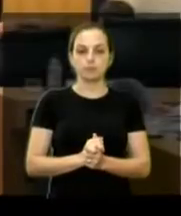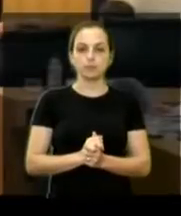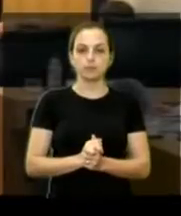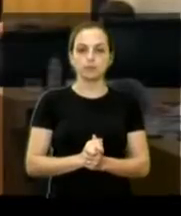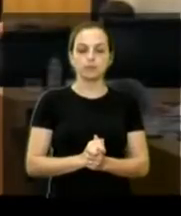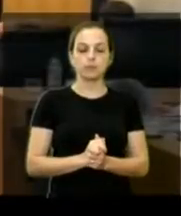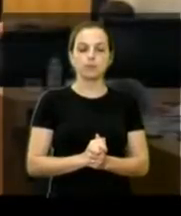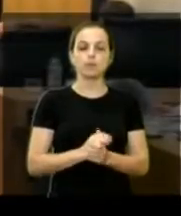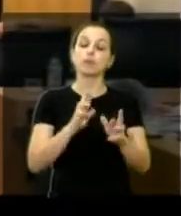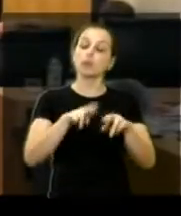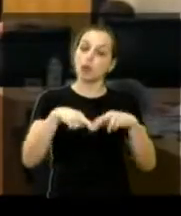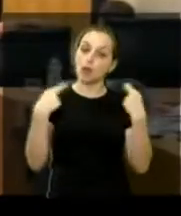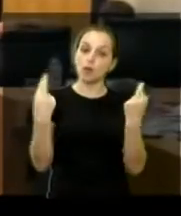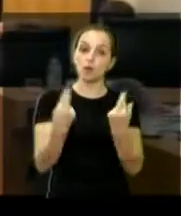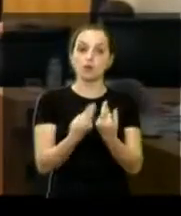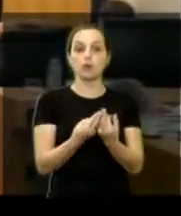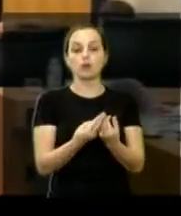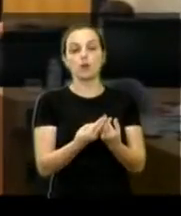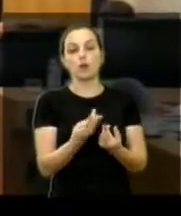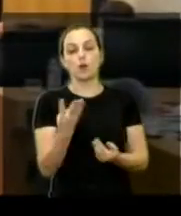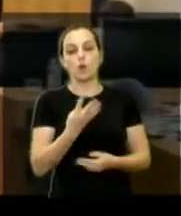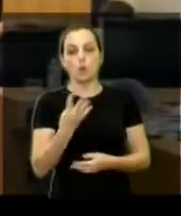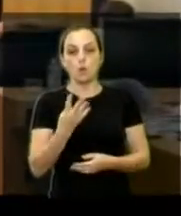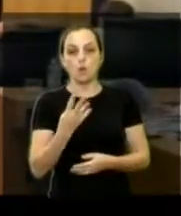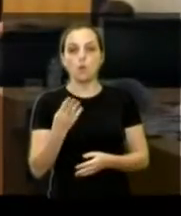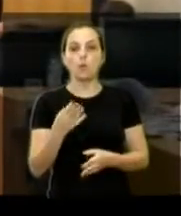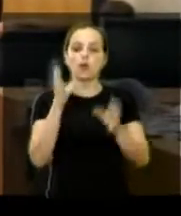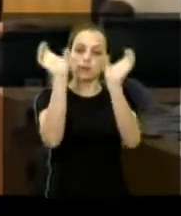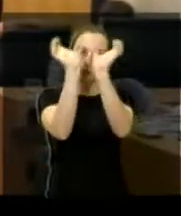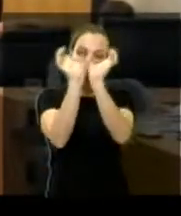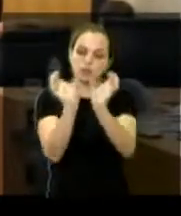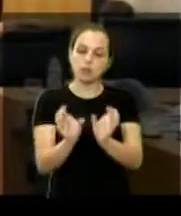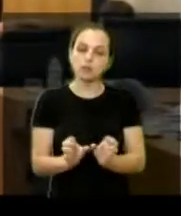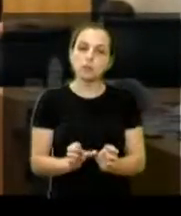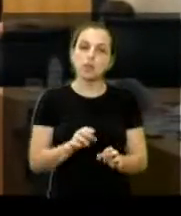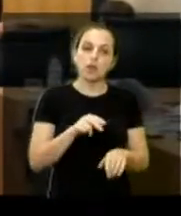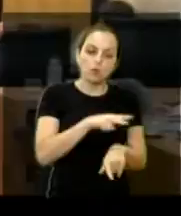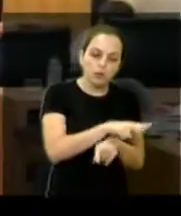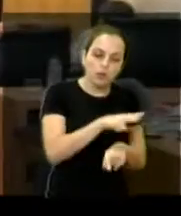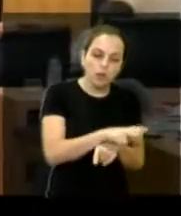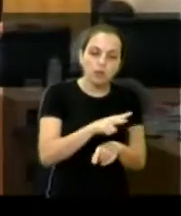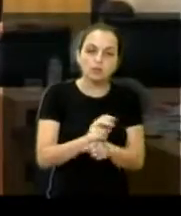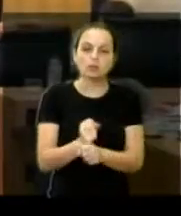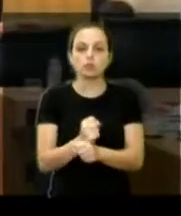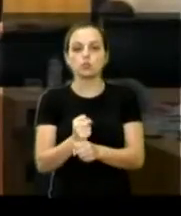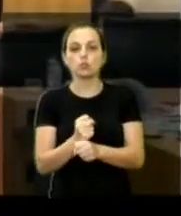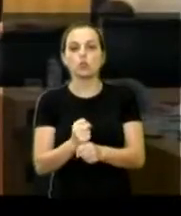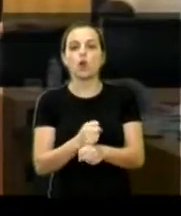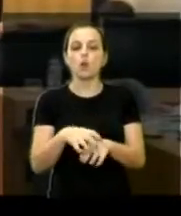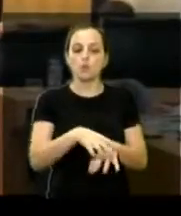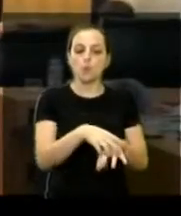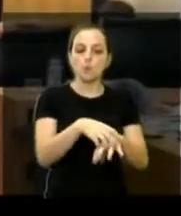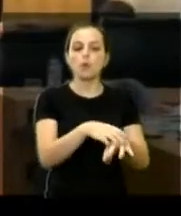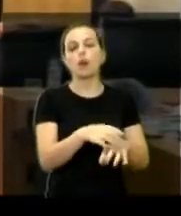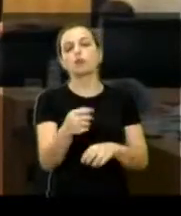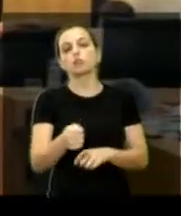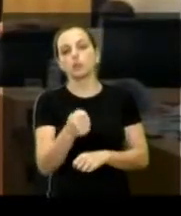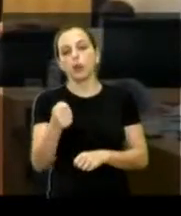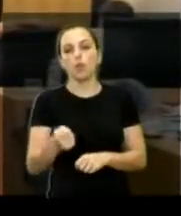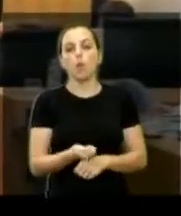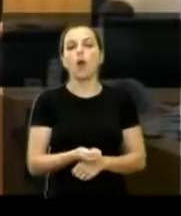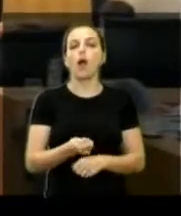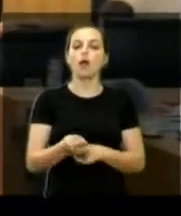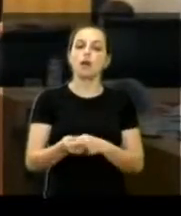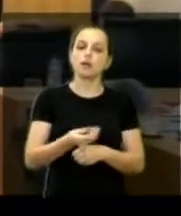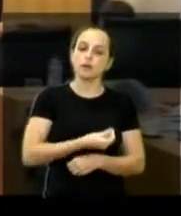Presidimos também a quarta sessão Cidadã, que abordou a fiscalização de obras, saúde bucal, mobilidade urbana, participação da